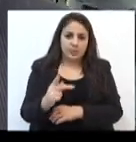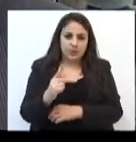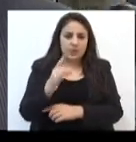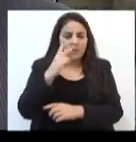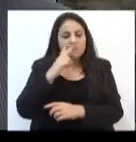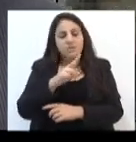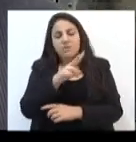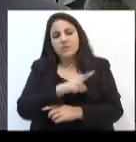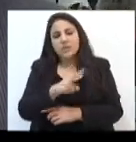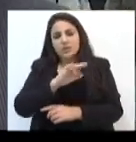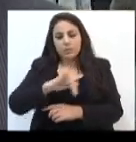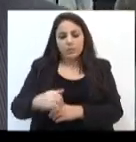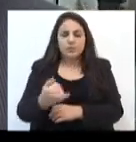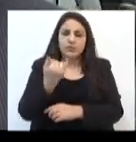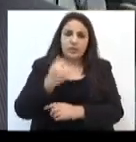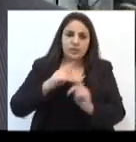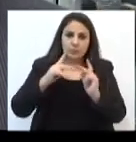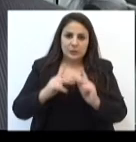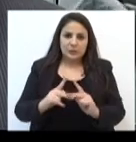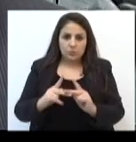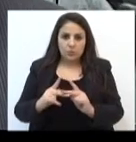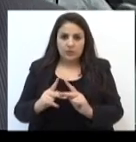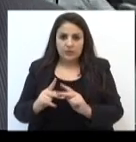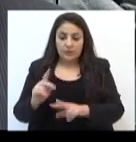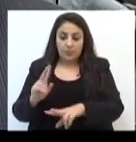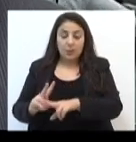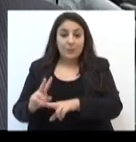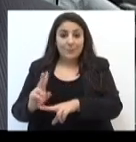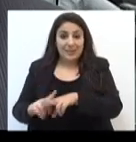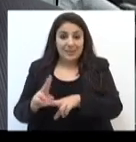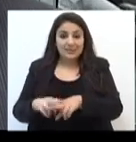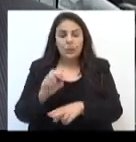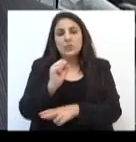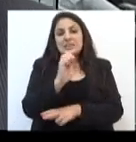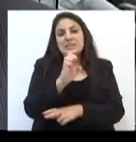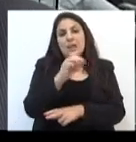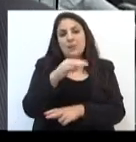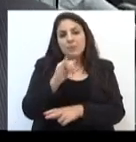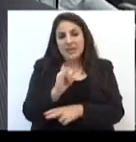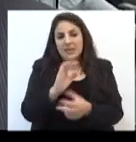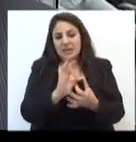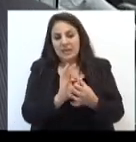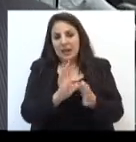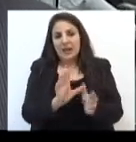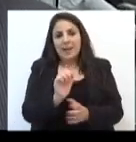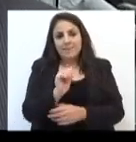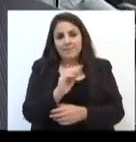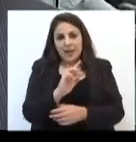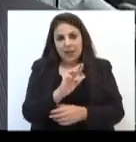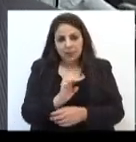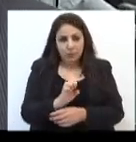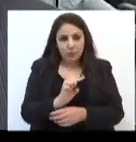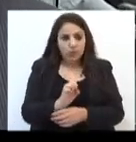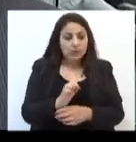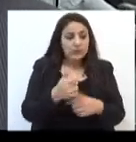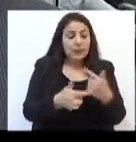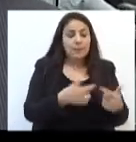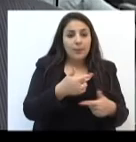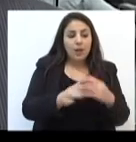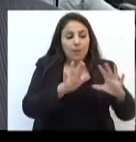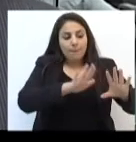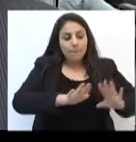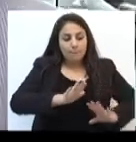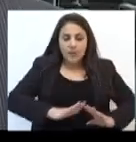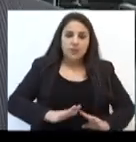oportunizar aos apenados do regime semiaberto a inclusão através do trabalho nas frentes de limpeza do